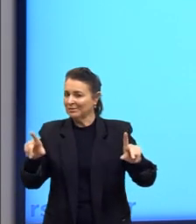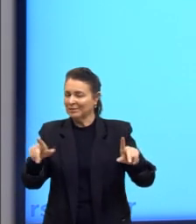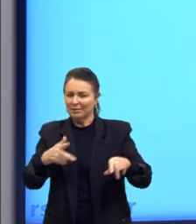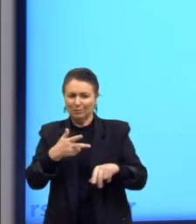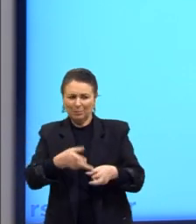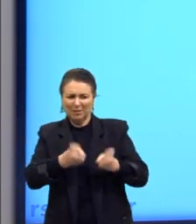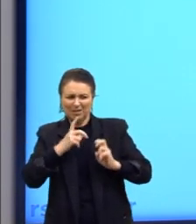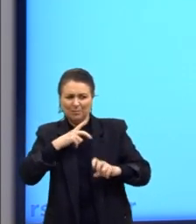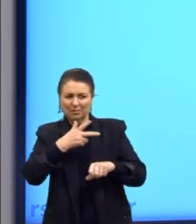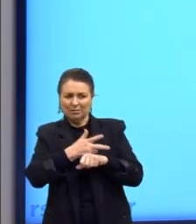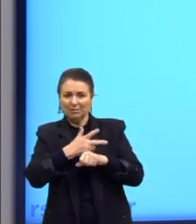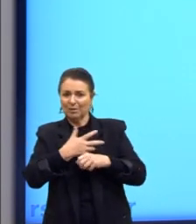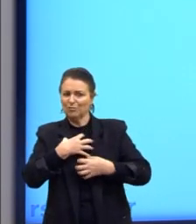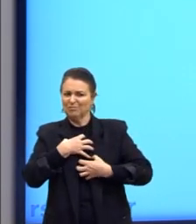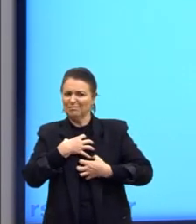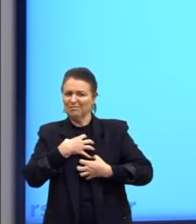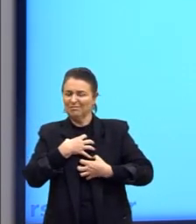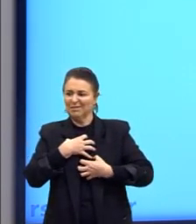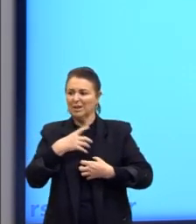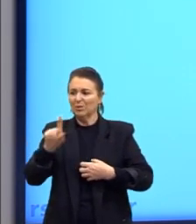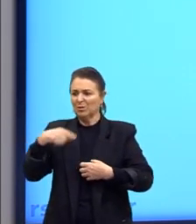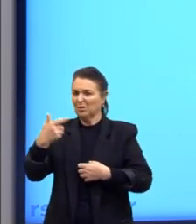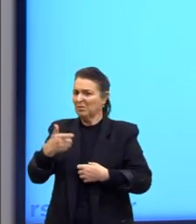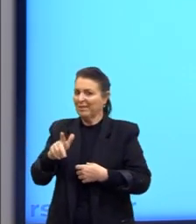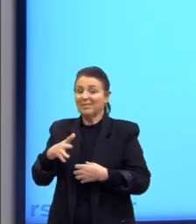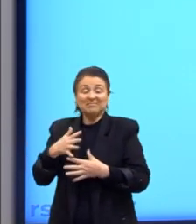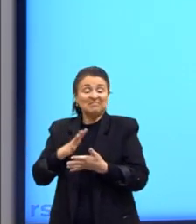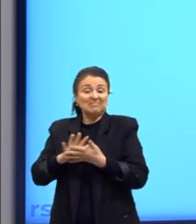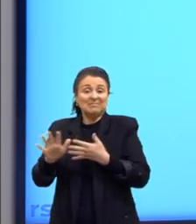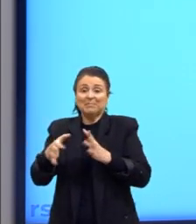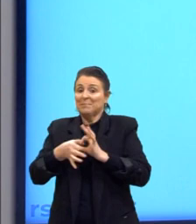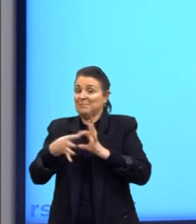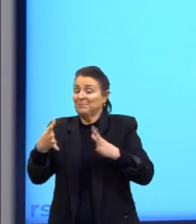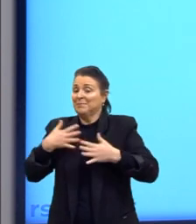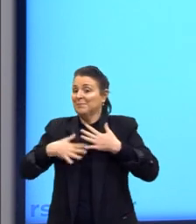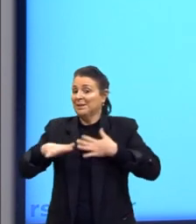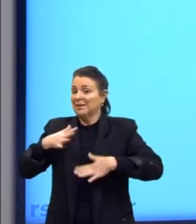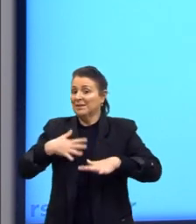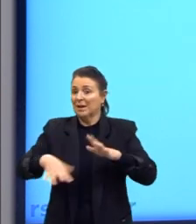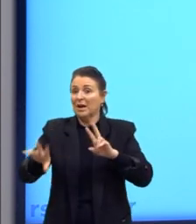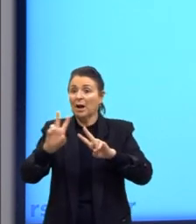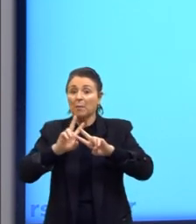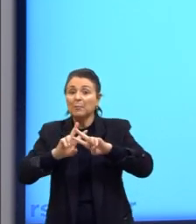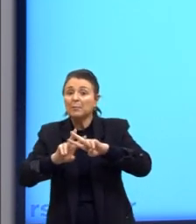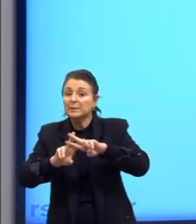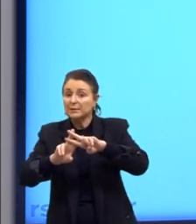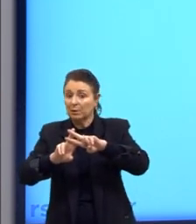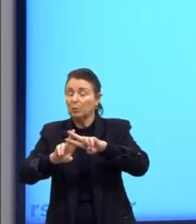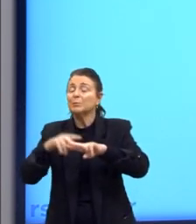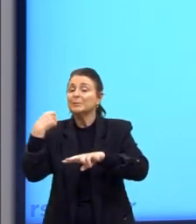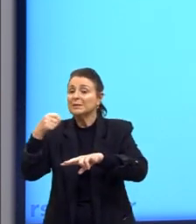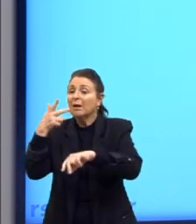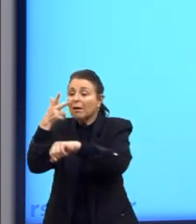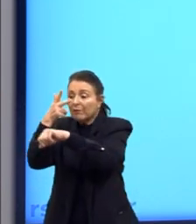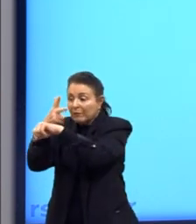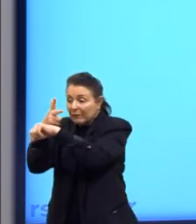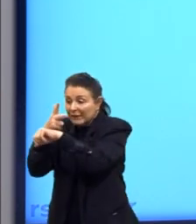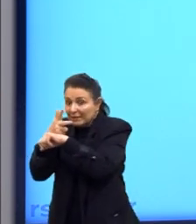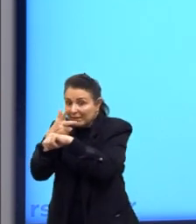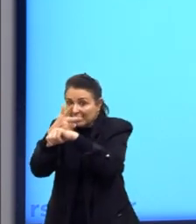coercitiva. A prisão passa a ser estudada essa questão da vigilância e criminalidade,